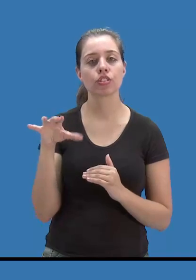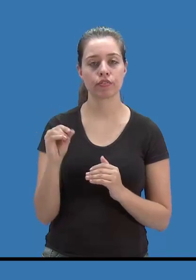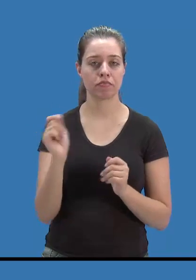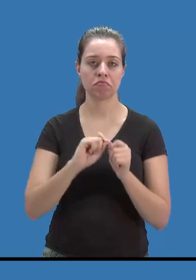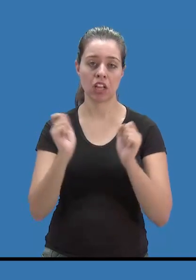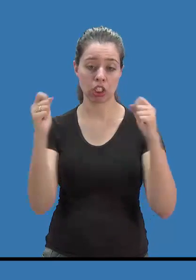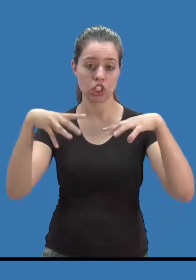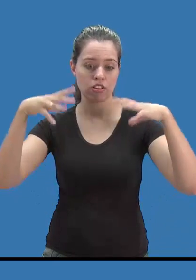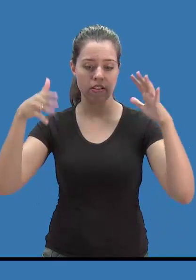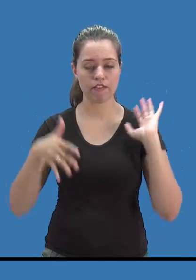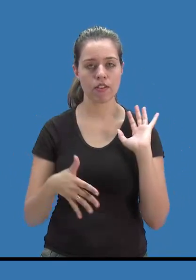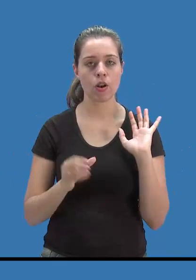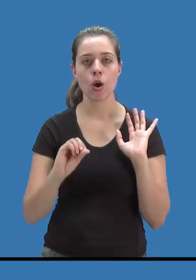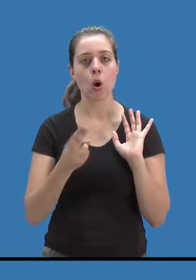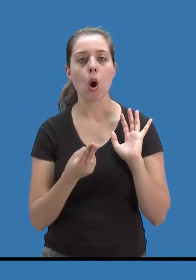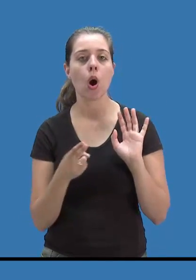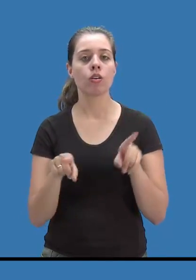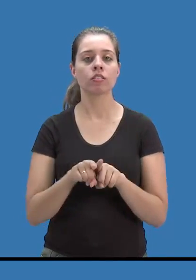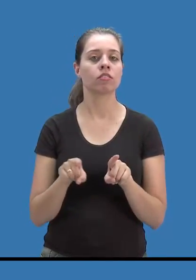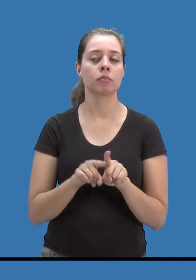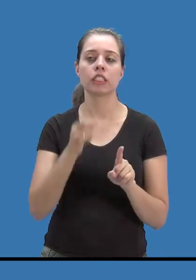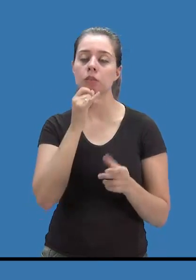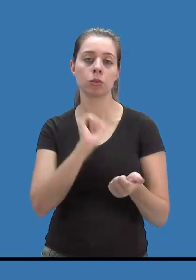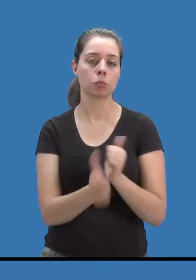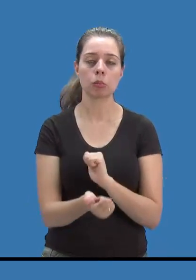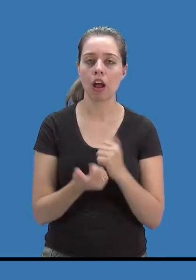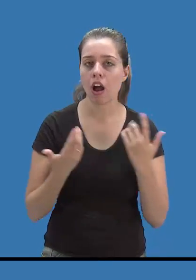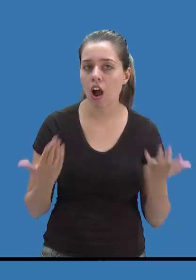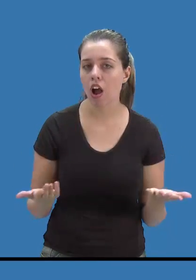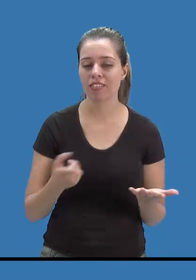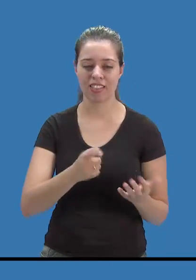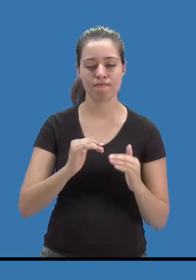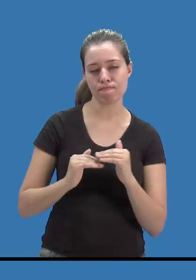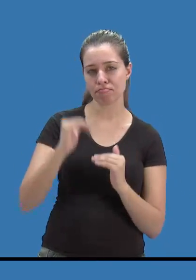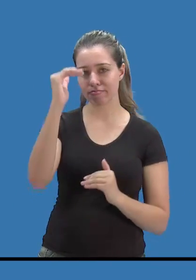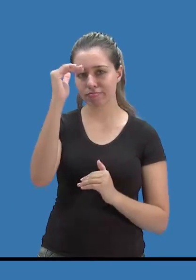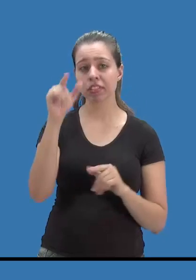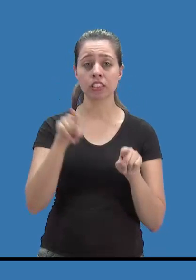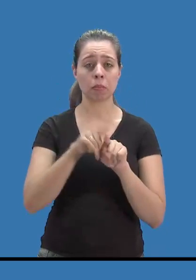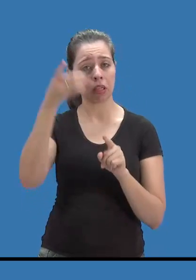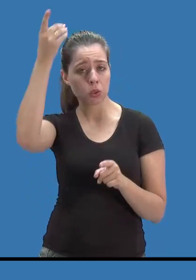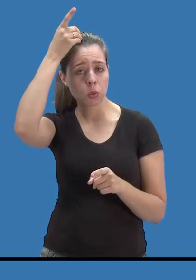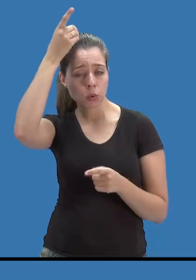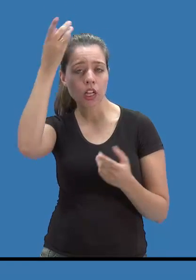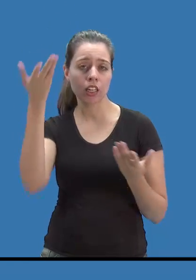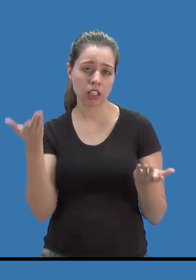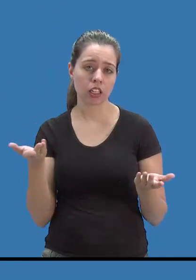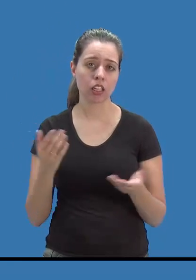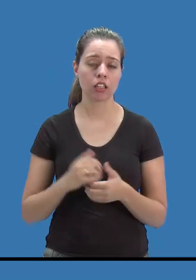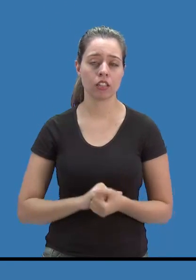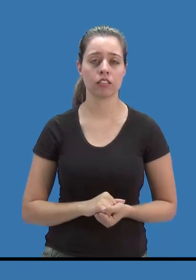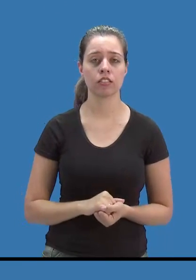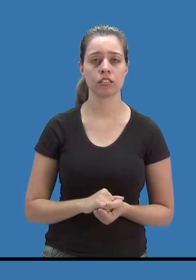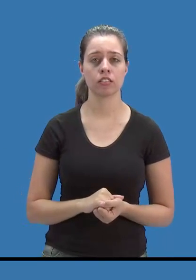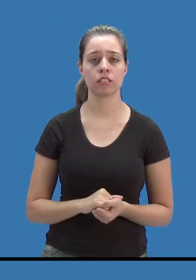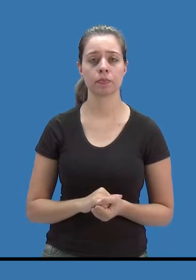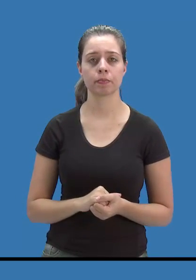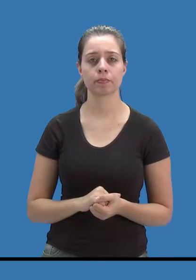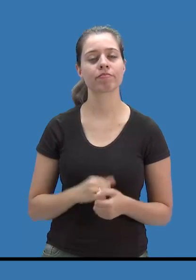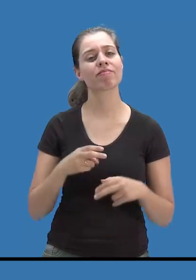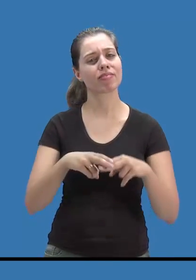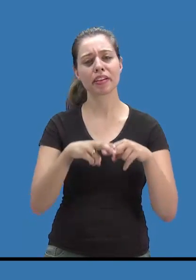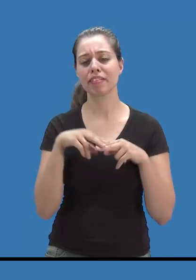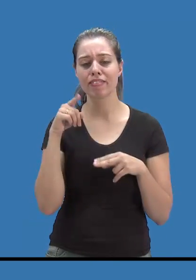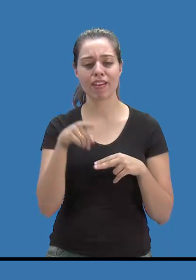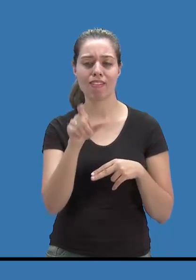ou ele pode se destacar na questão do esporte, que na verdade é um talento também. Então